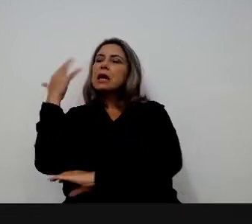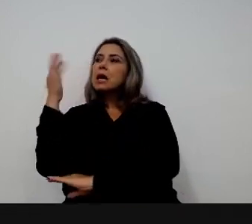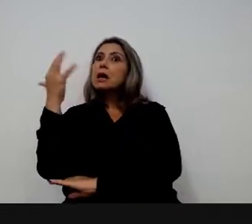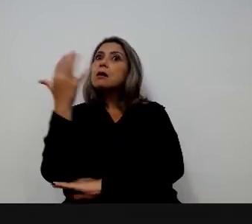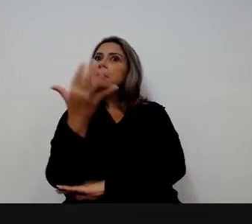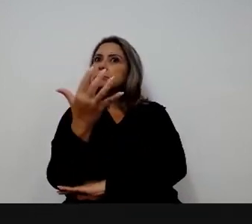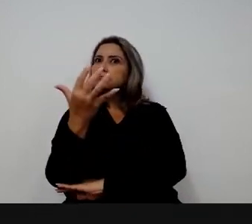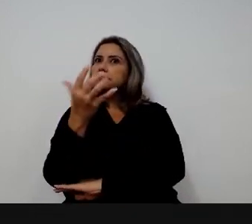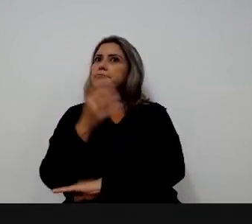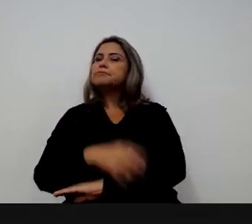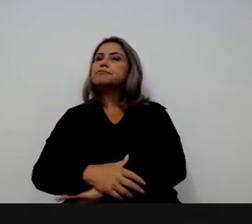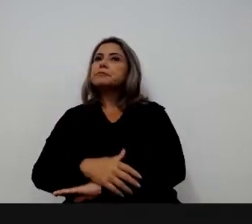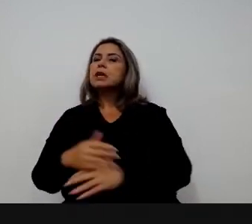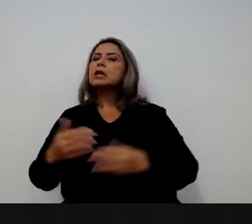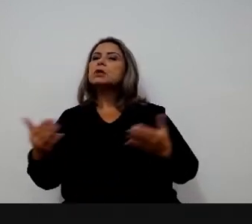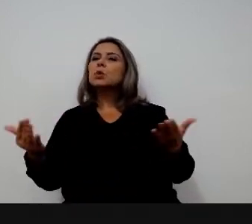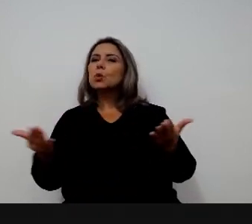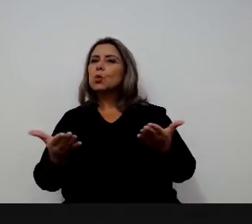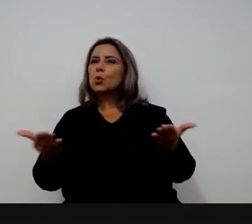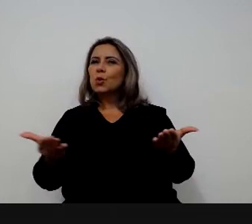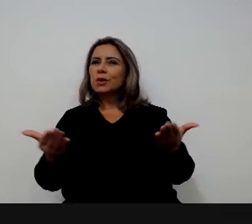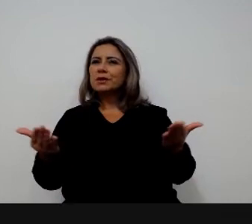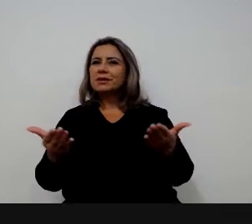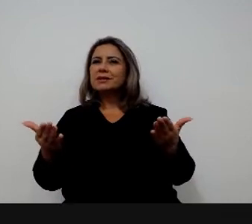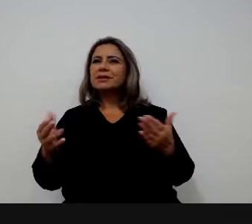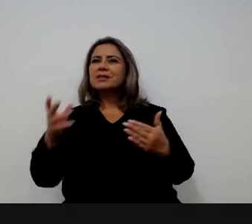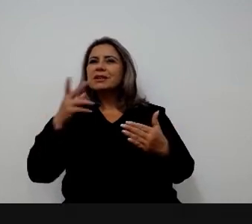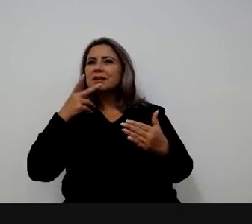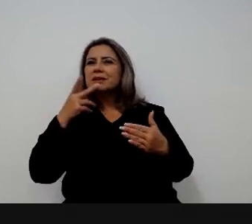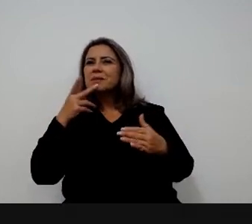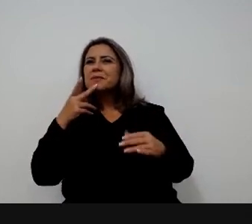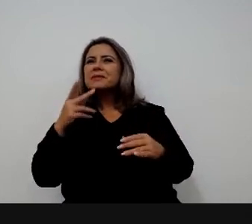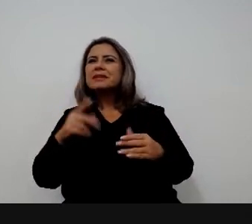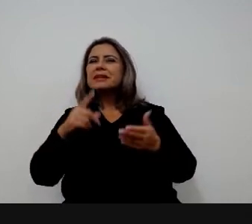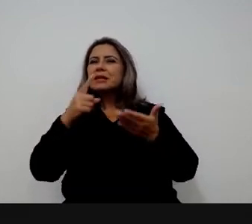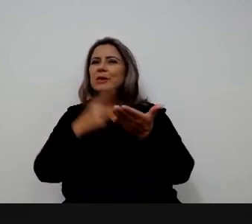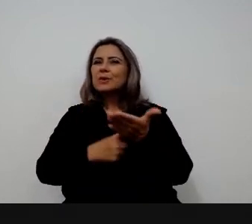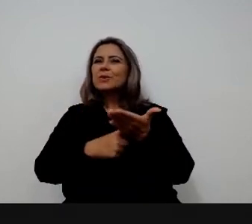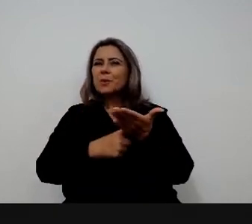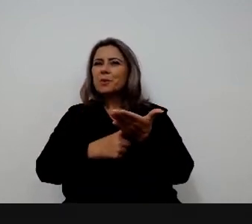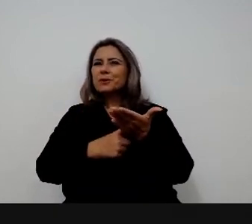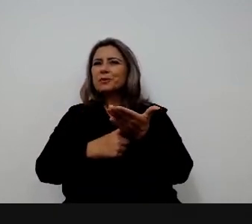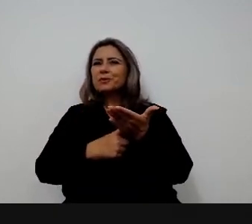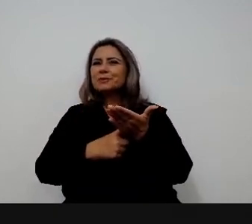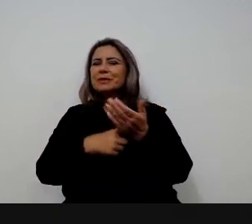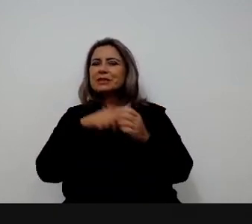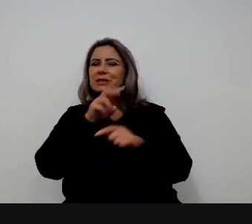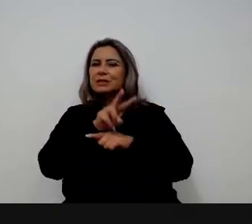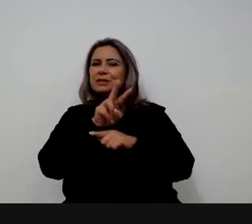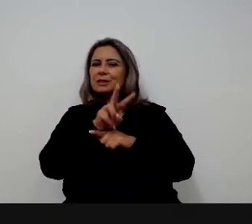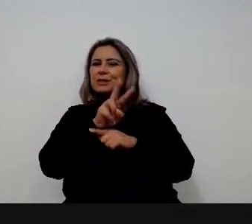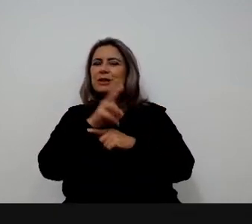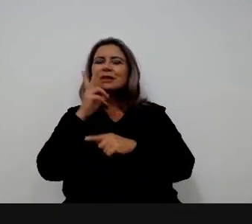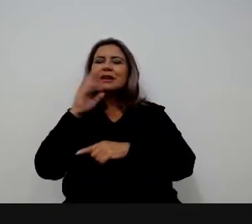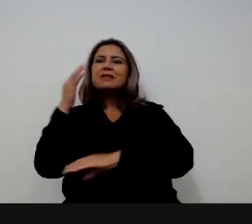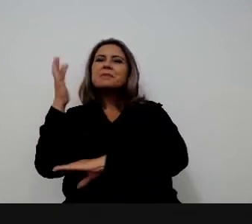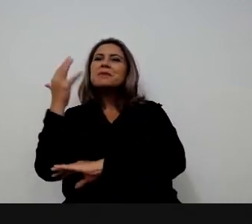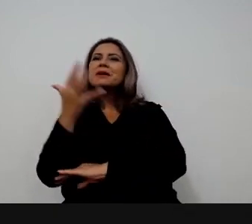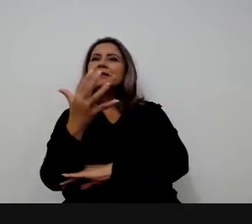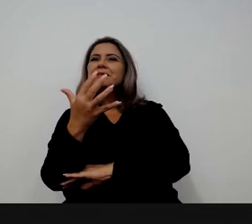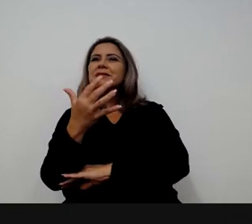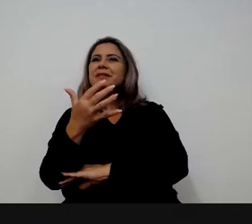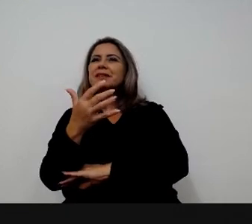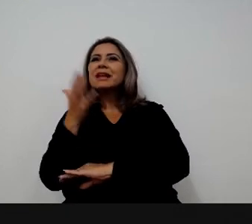isso é ponto que hoje em dia muita gente tem falado a agenda ambiental no século XX principalmente